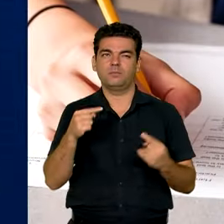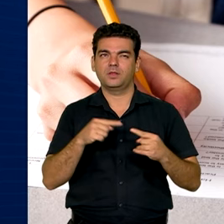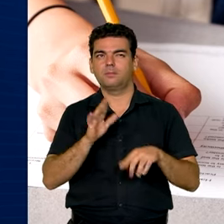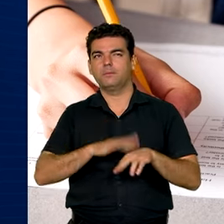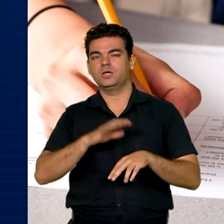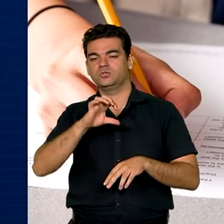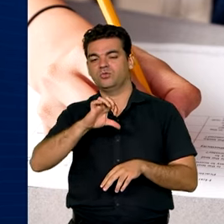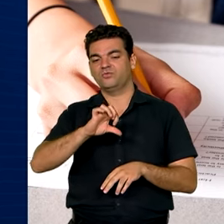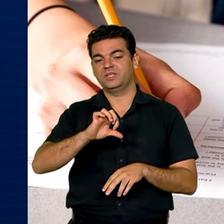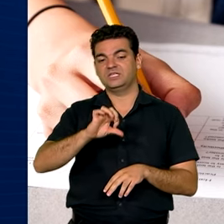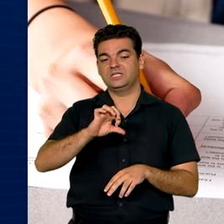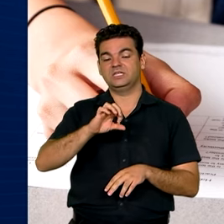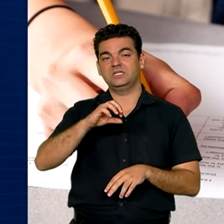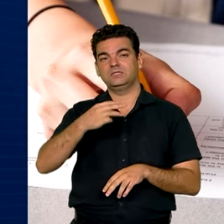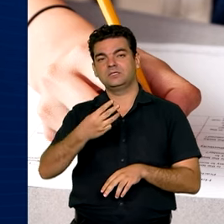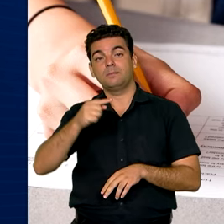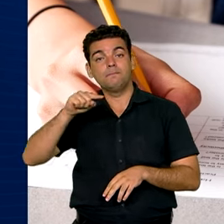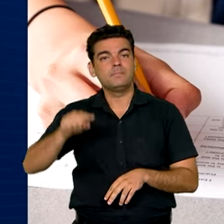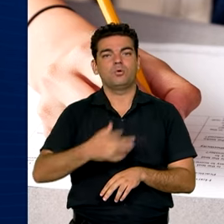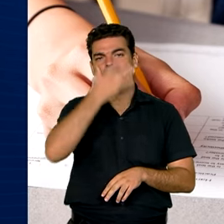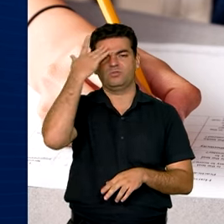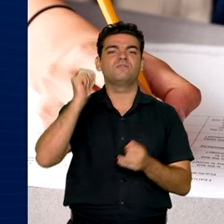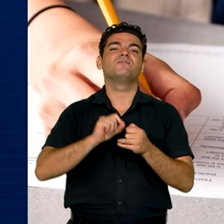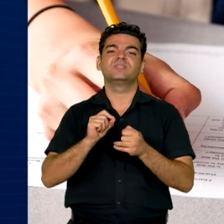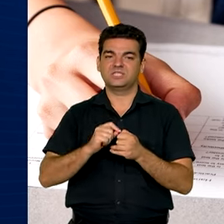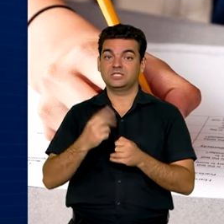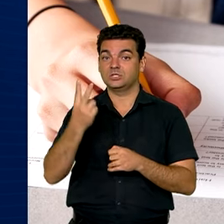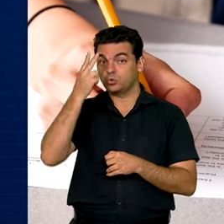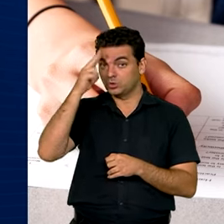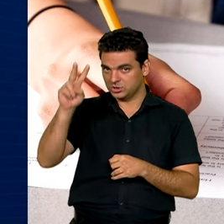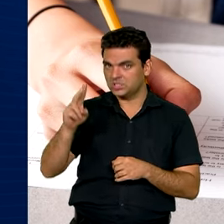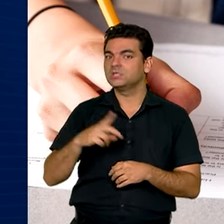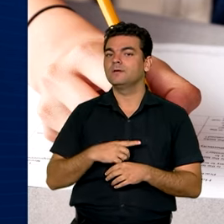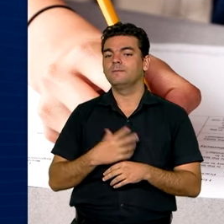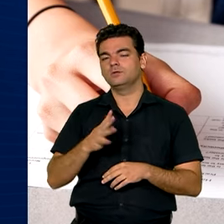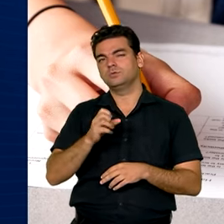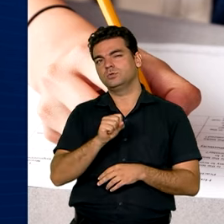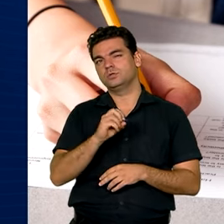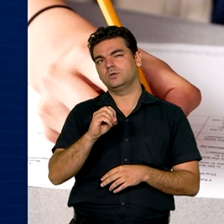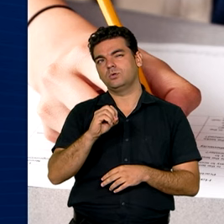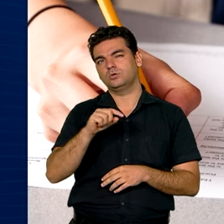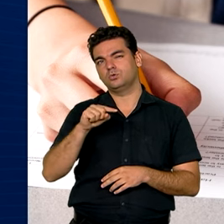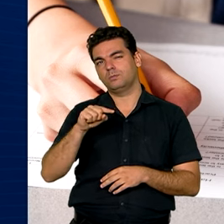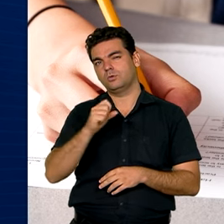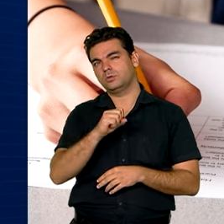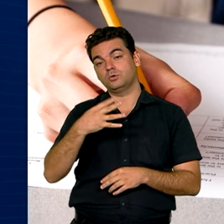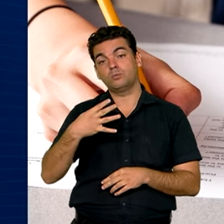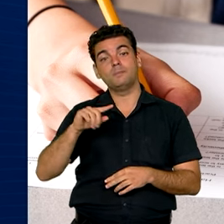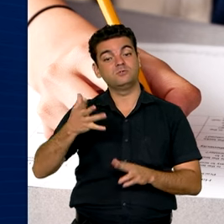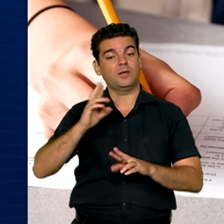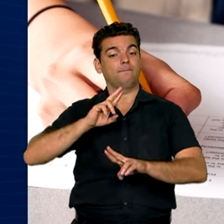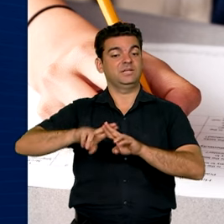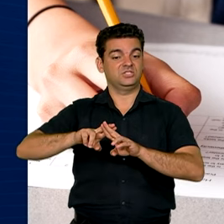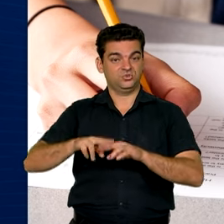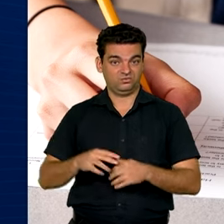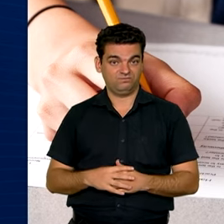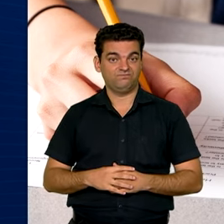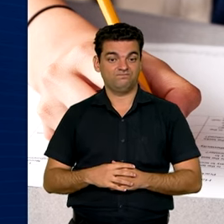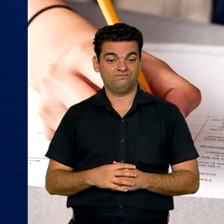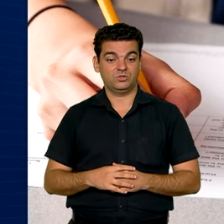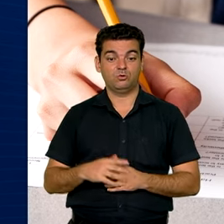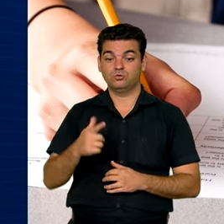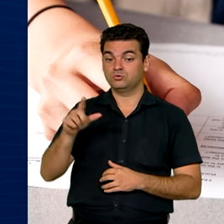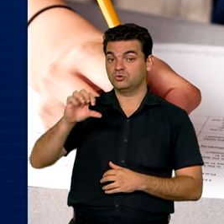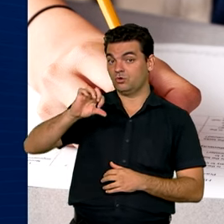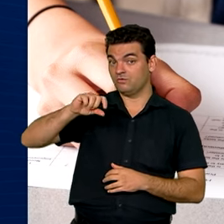mais de 93 mil pessoas vão fazer o Enem nesses dois dias. 84 mil estão privados de liberdade. Os